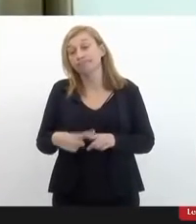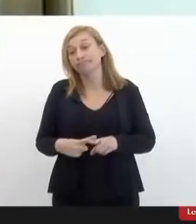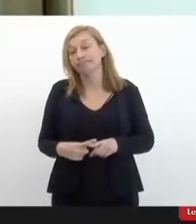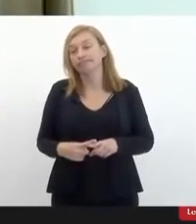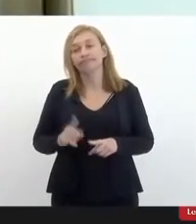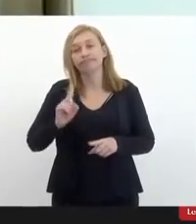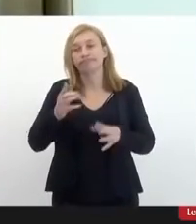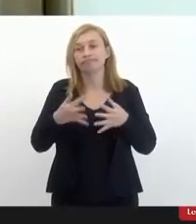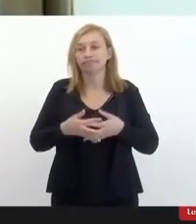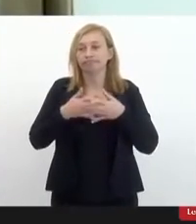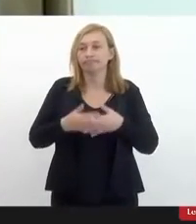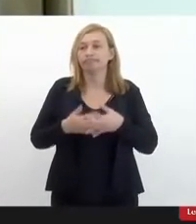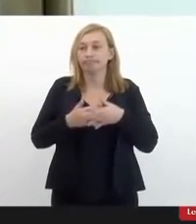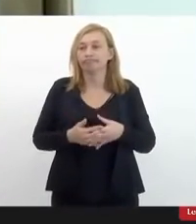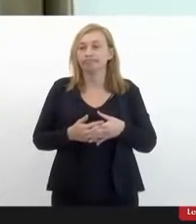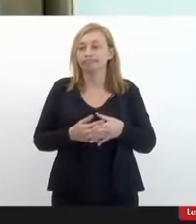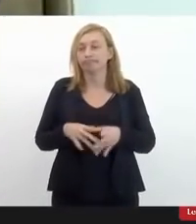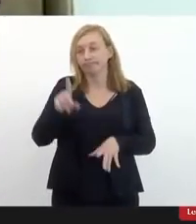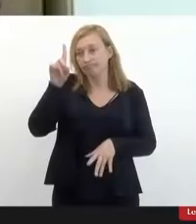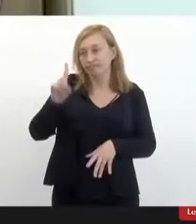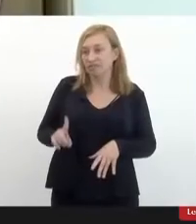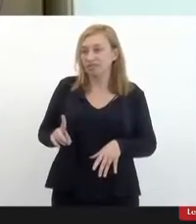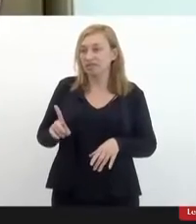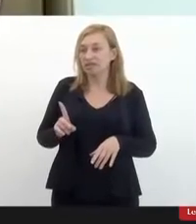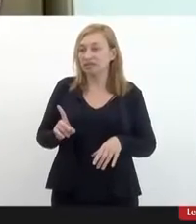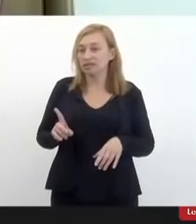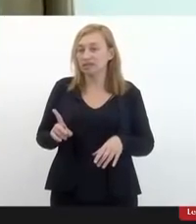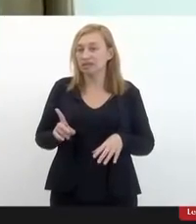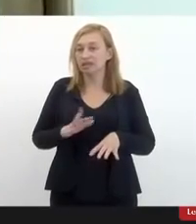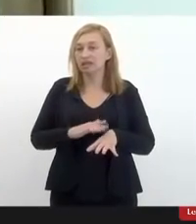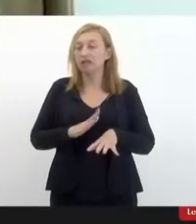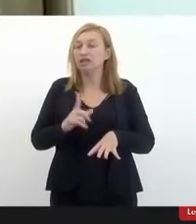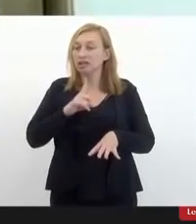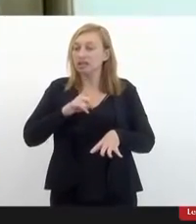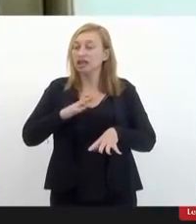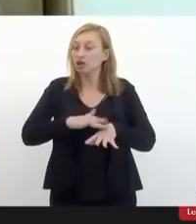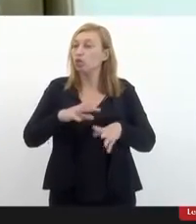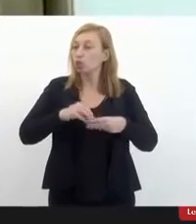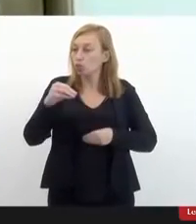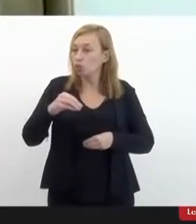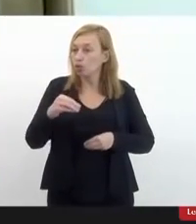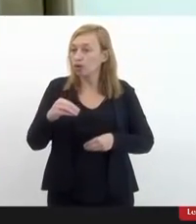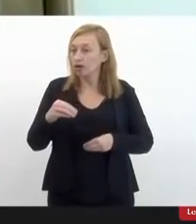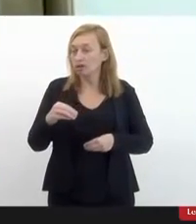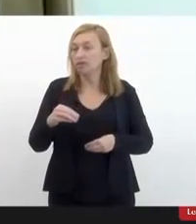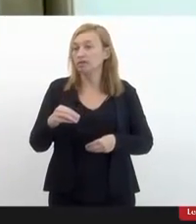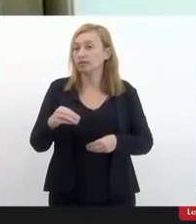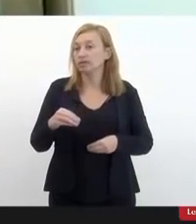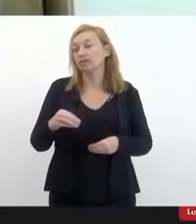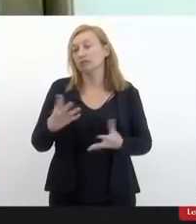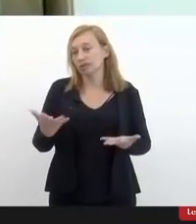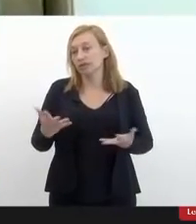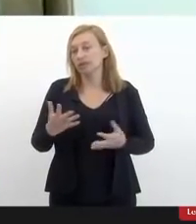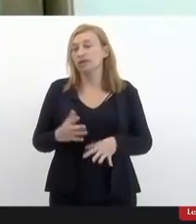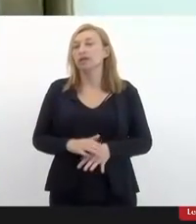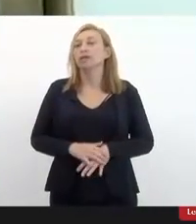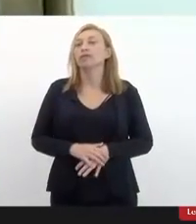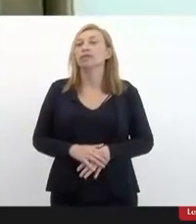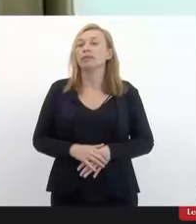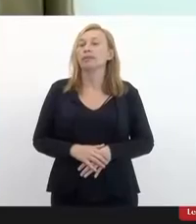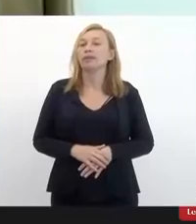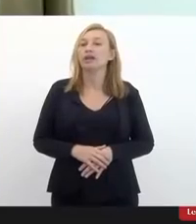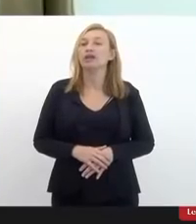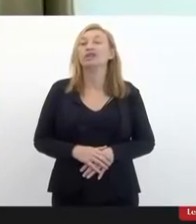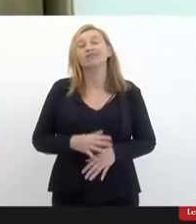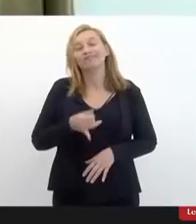não confundir uma deficiência temporária com uma deficiência definitiva, né? Porque, infelizmente,